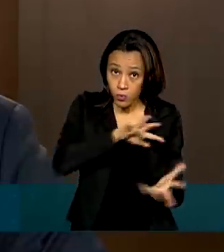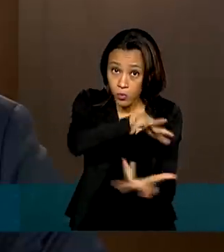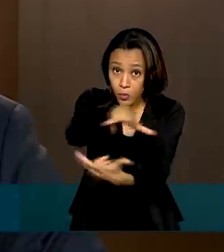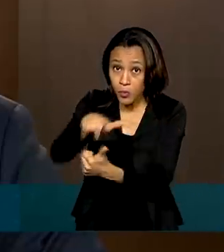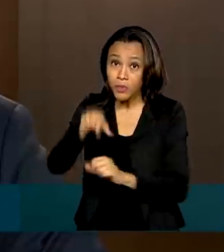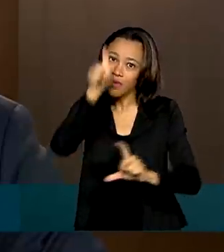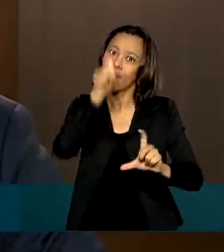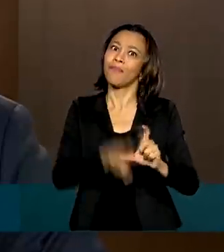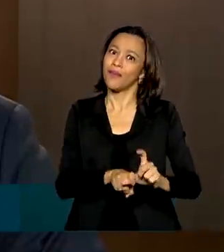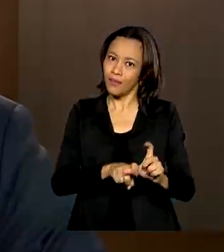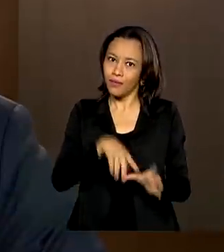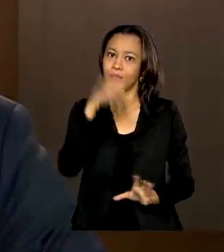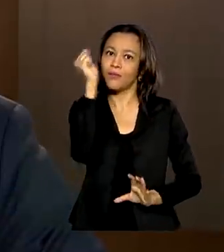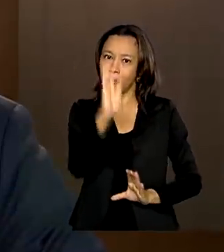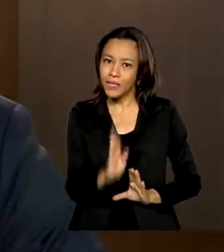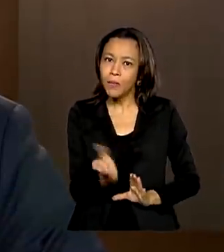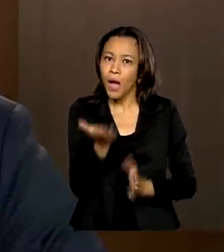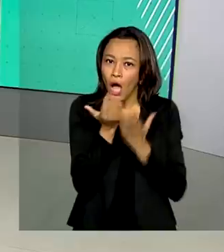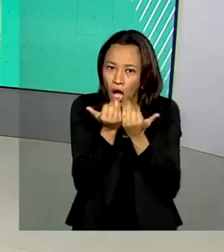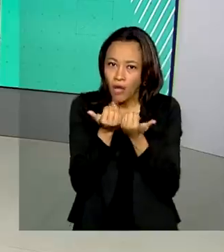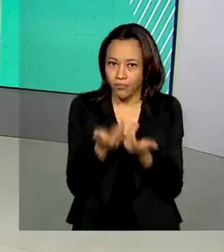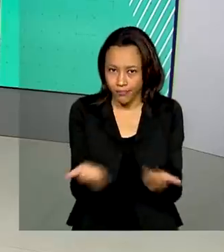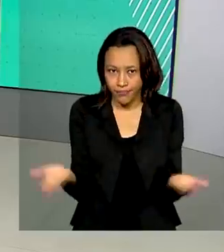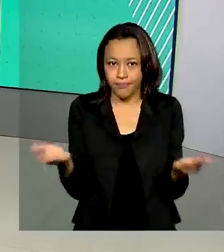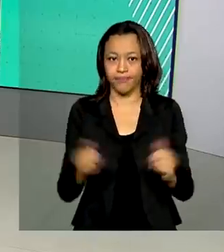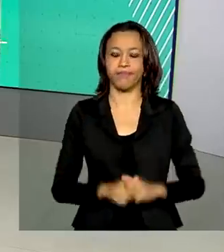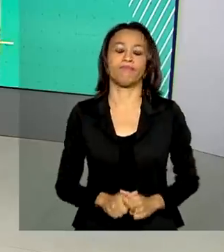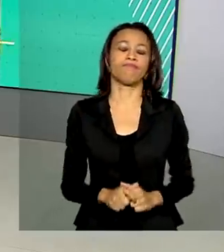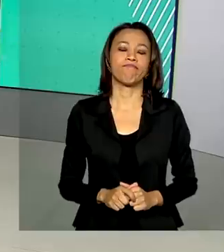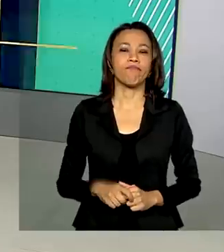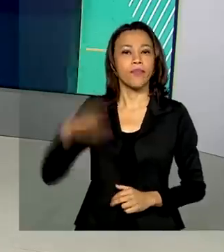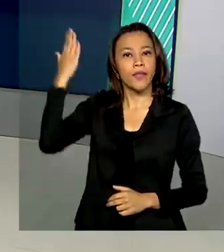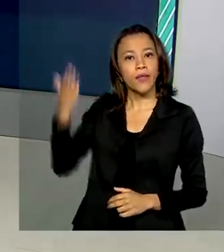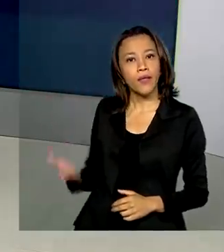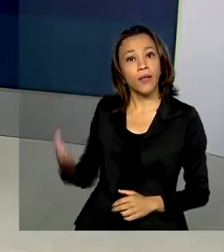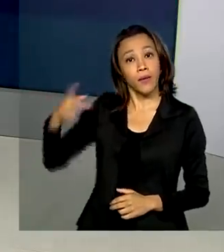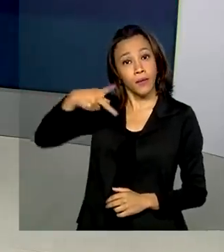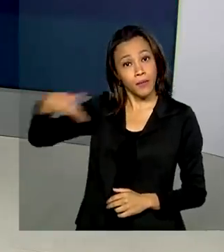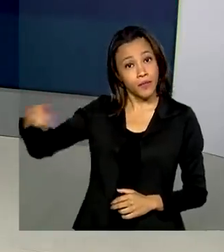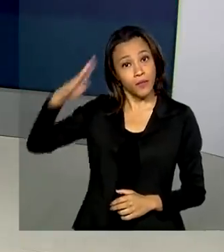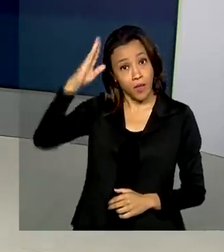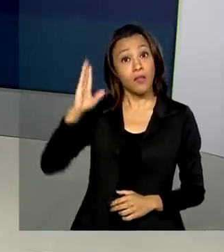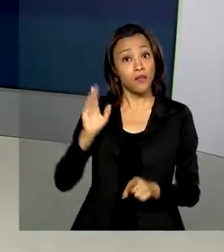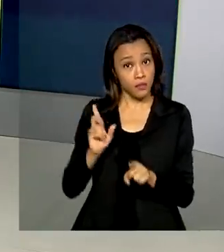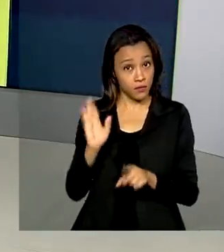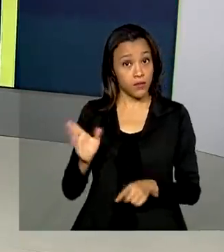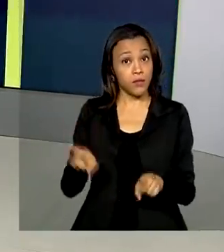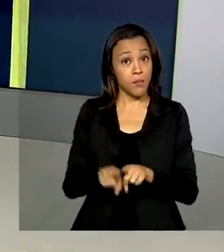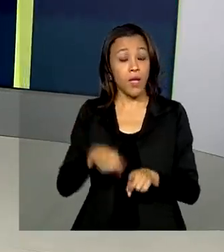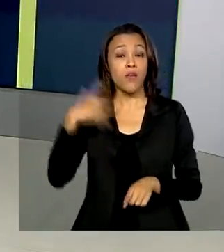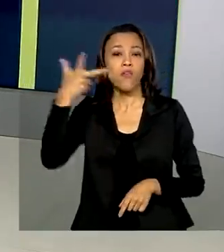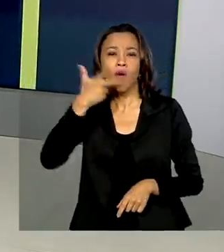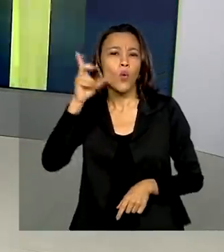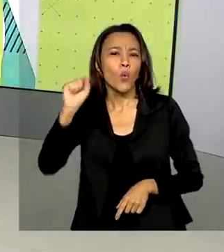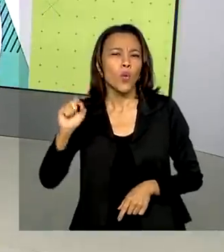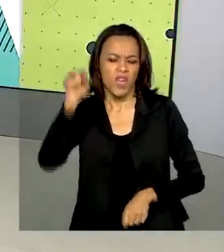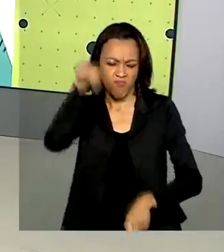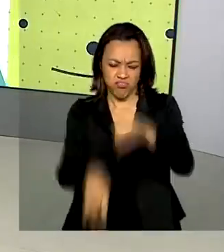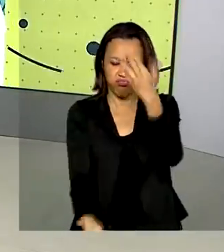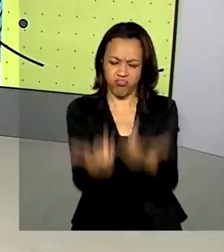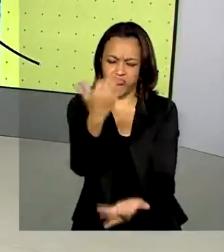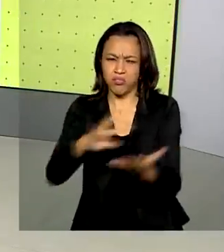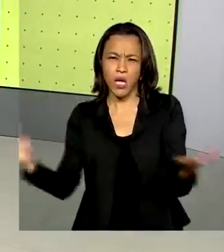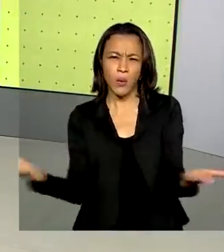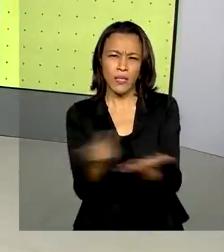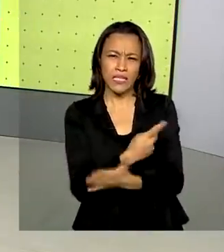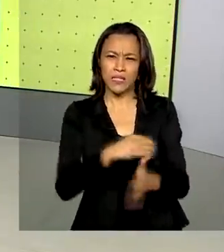depende do Brasil para se alimentar. Jair Bolsonaro também falou sobre as queimadas que atingem a Amazônia e